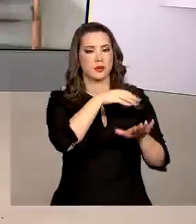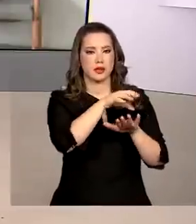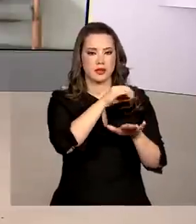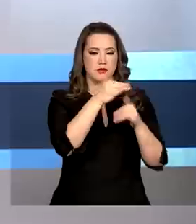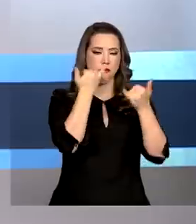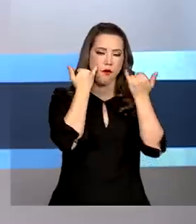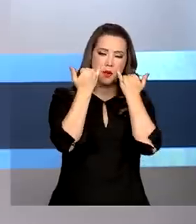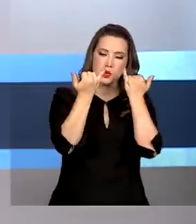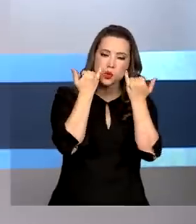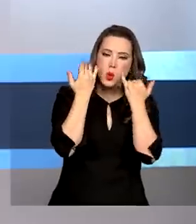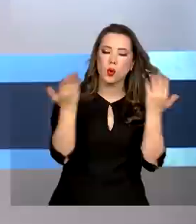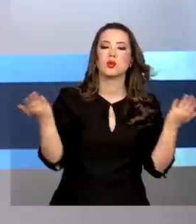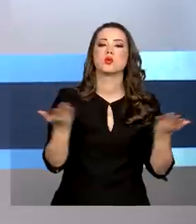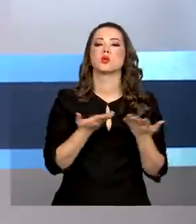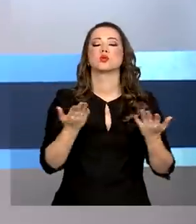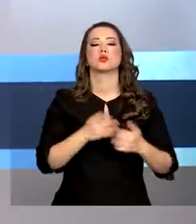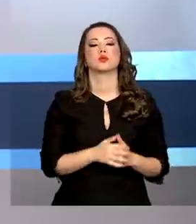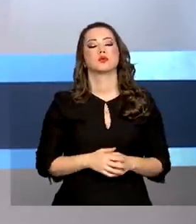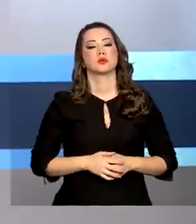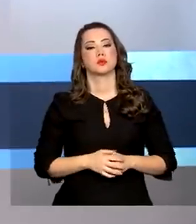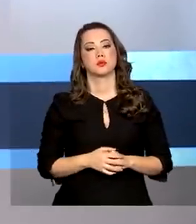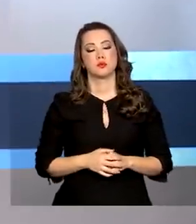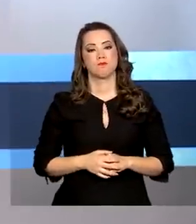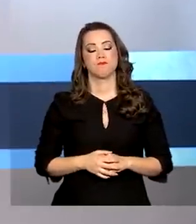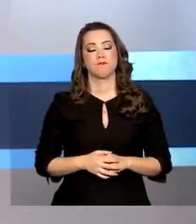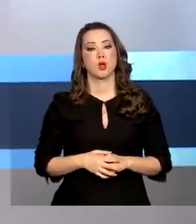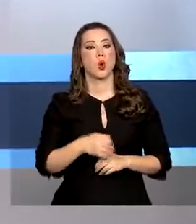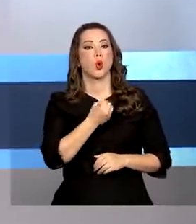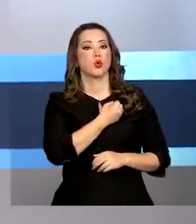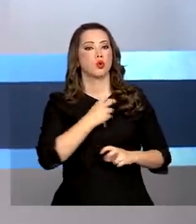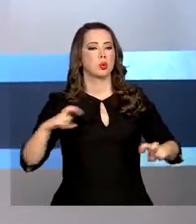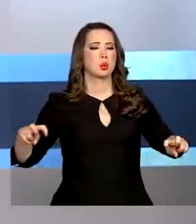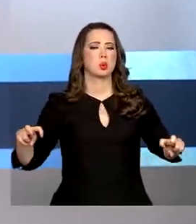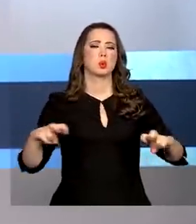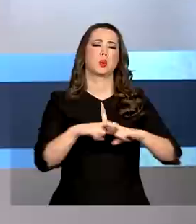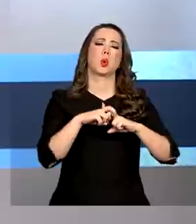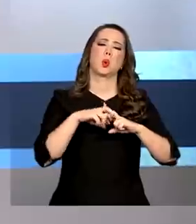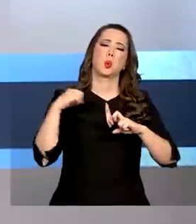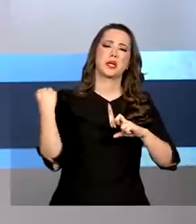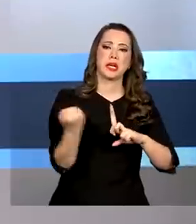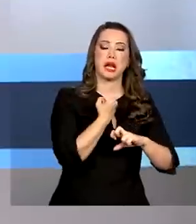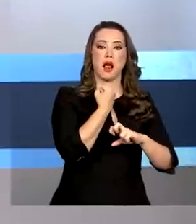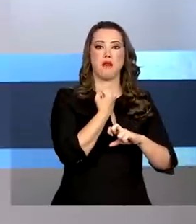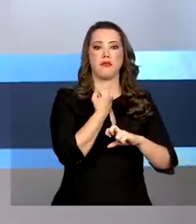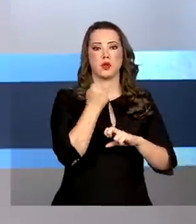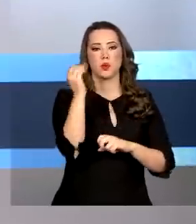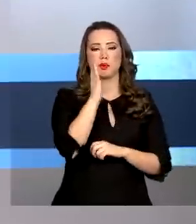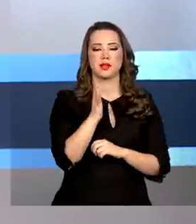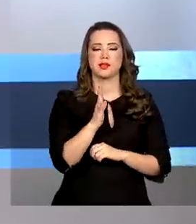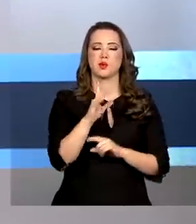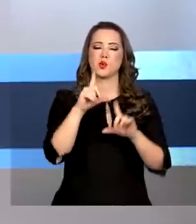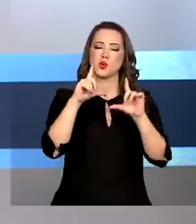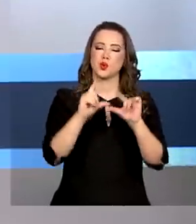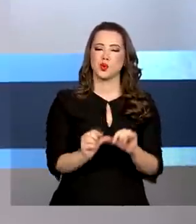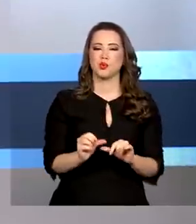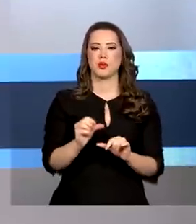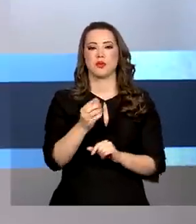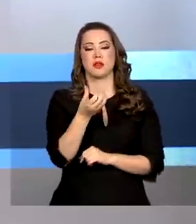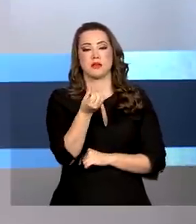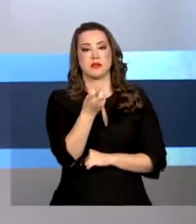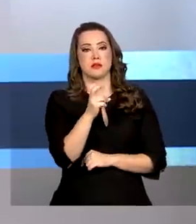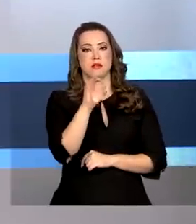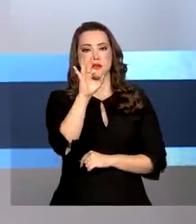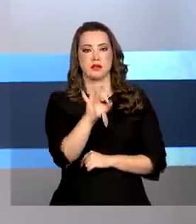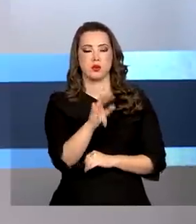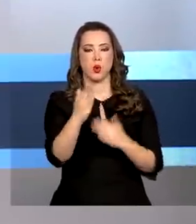trabalho para você. E olha, o número de acidentes graves nas rodovias federais de todo o Brasil caiu 65% em